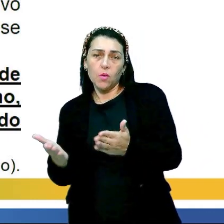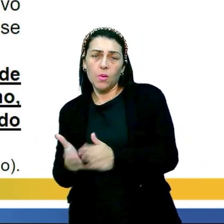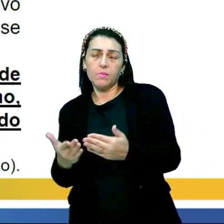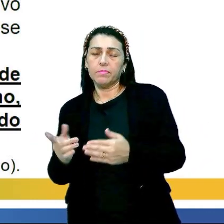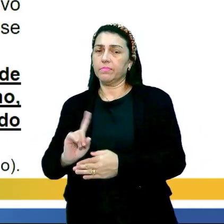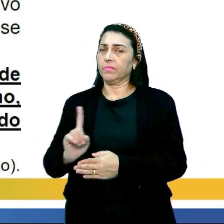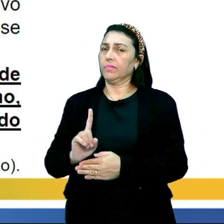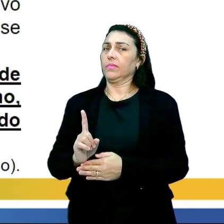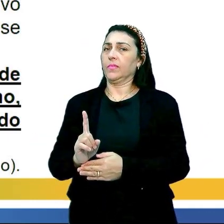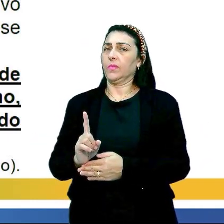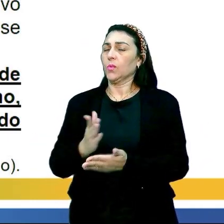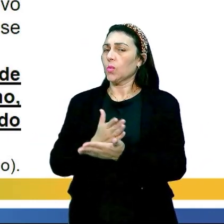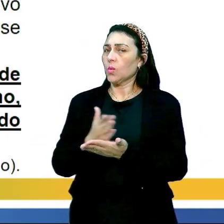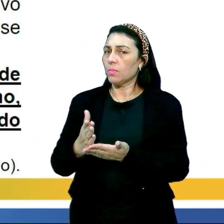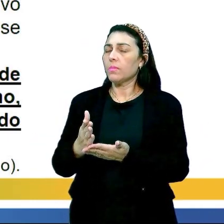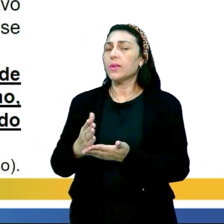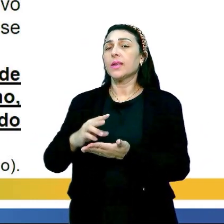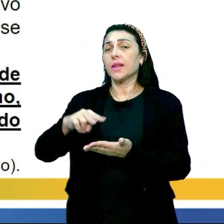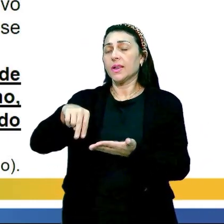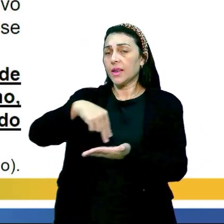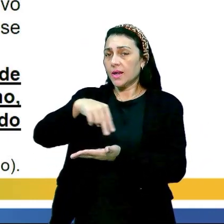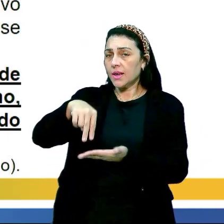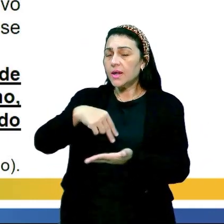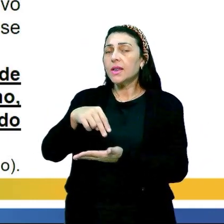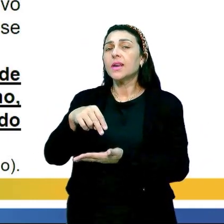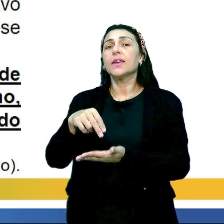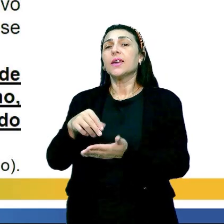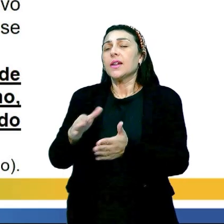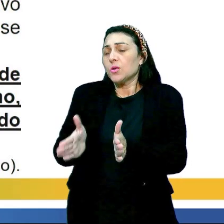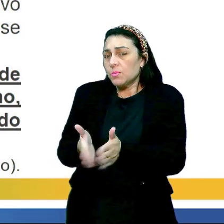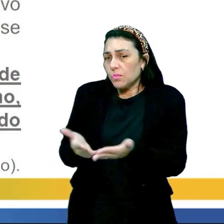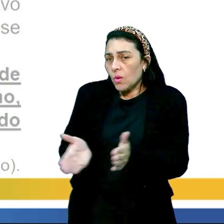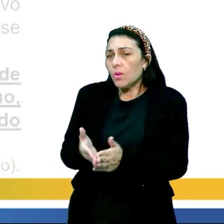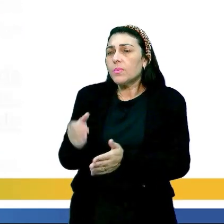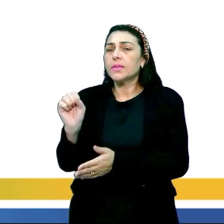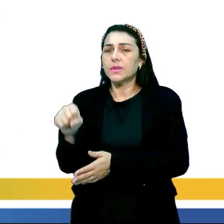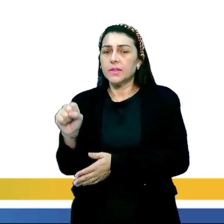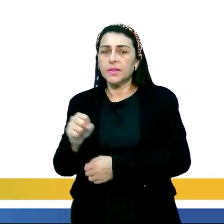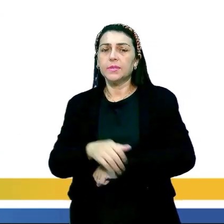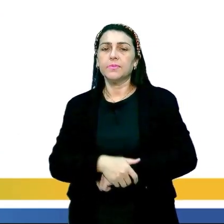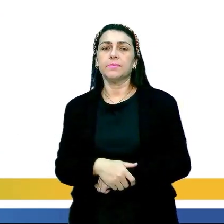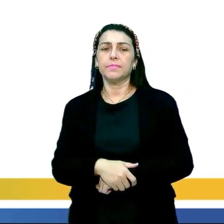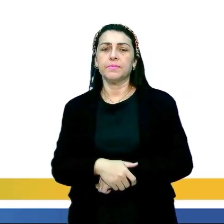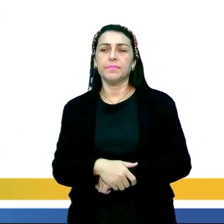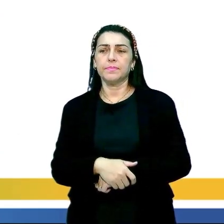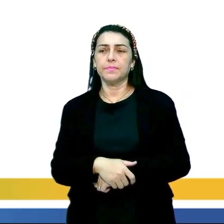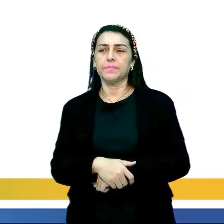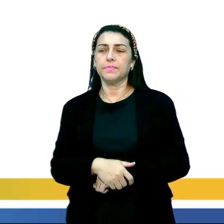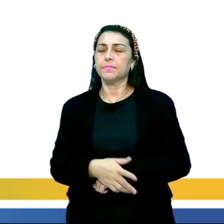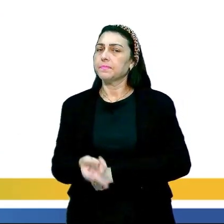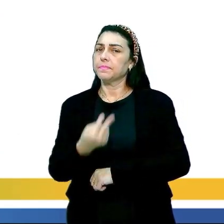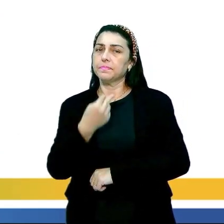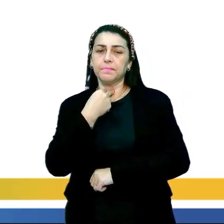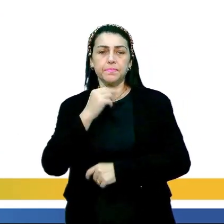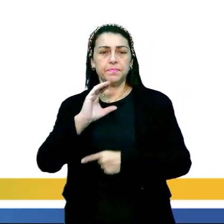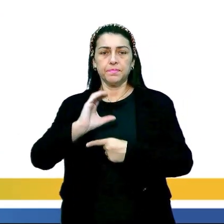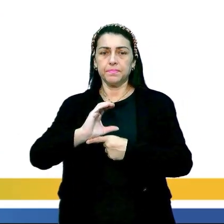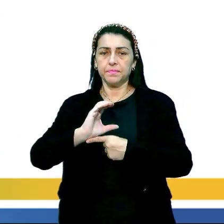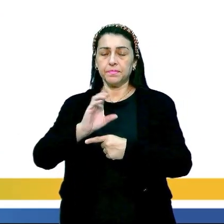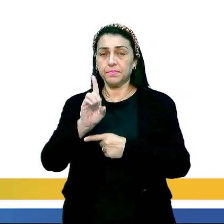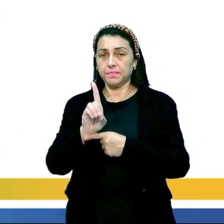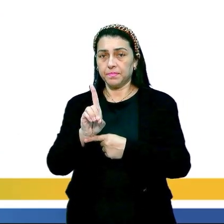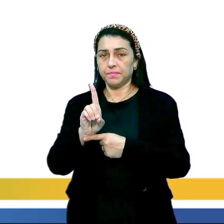dança, não era dança clássica no início. No início, ele era uma dança suburbana, tá? Então, também ali, né, não pode ser a letra C,